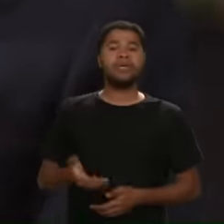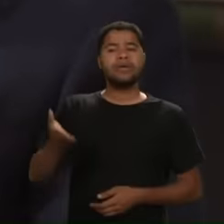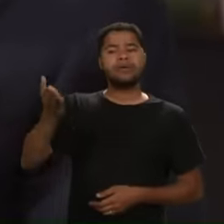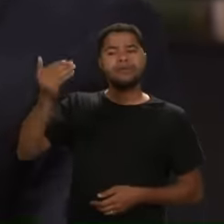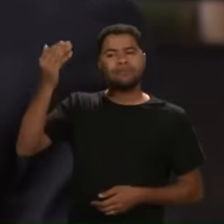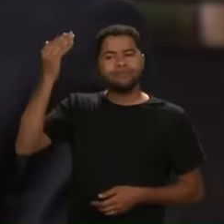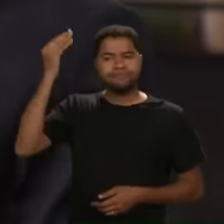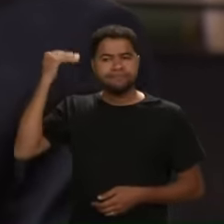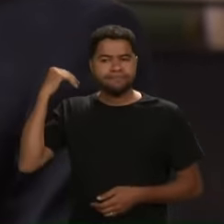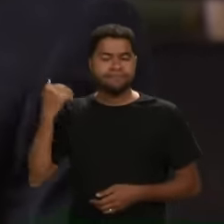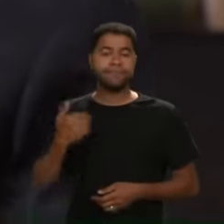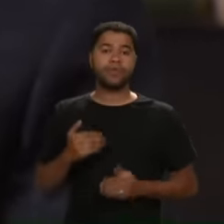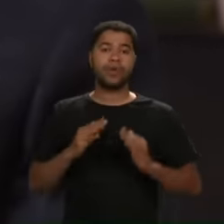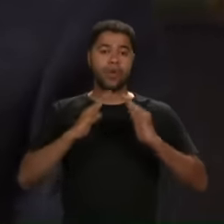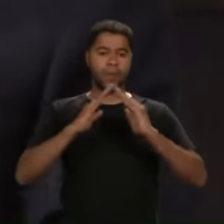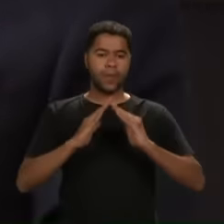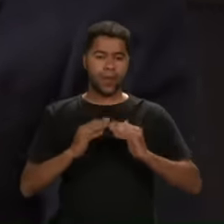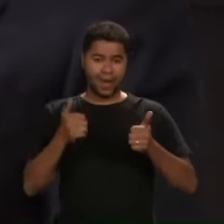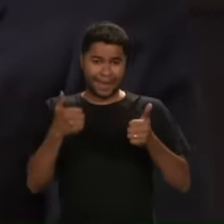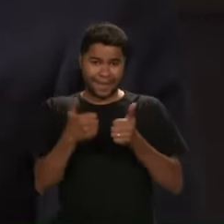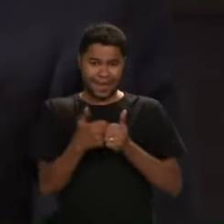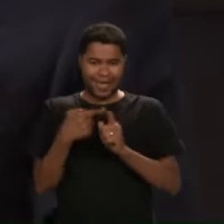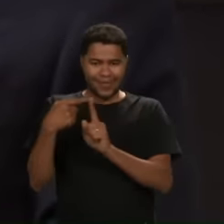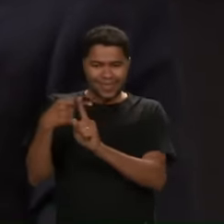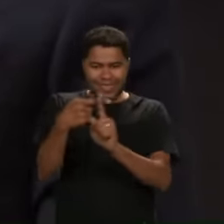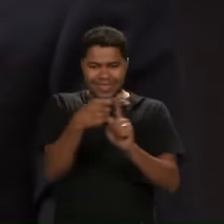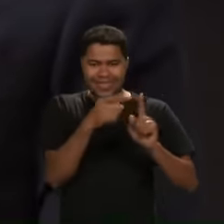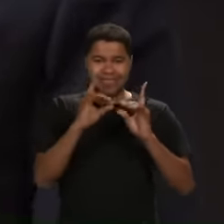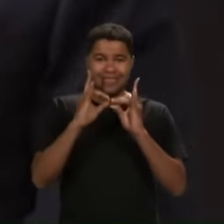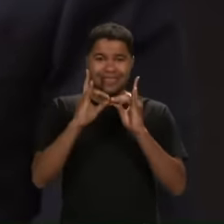época Morar perto do cemitério